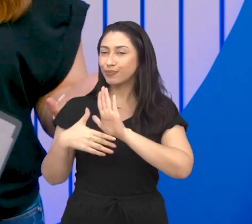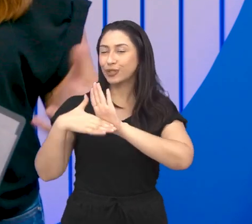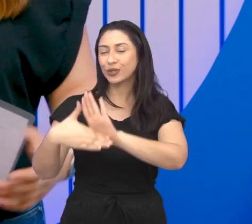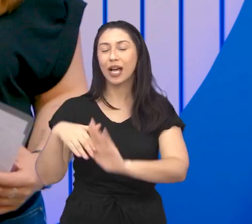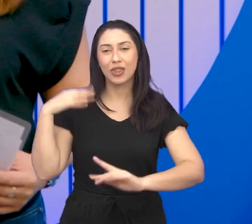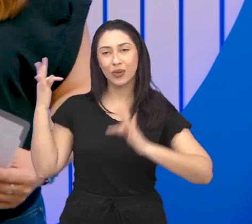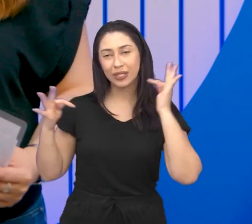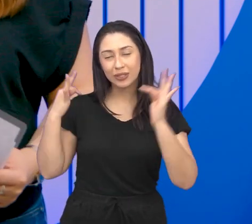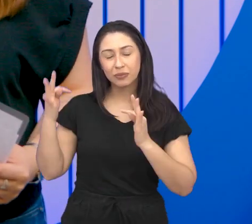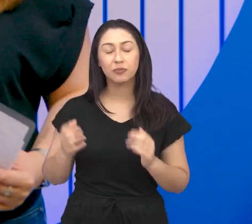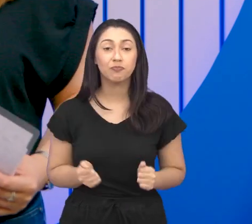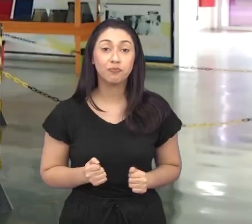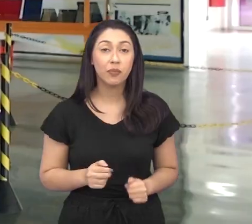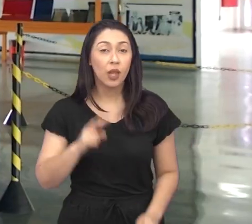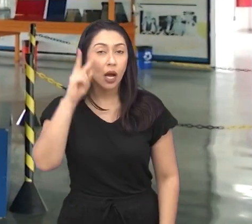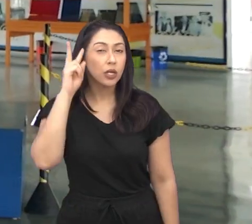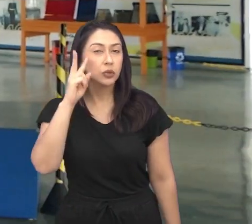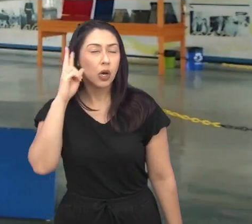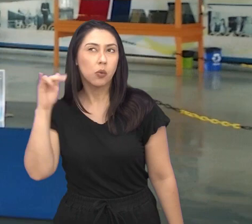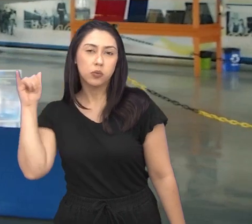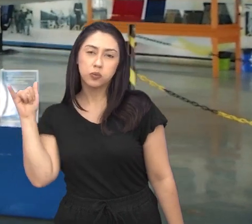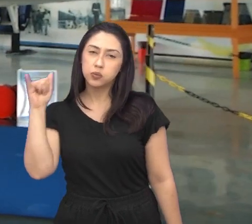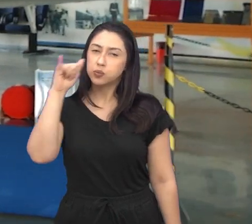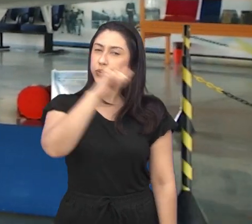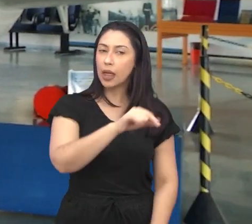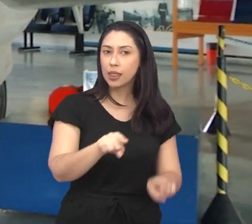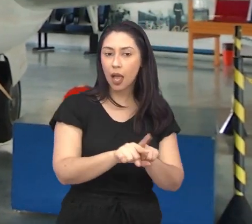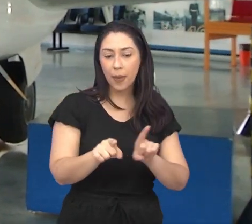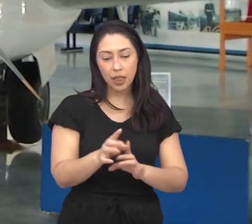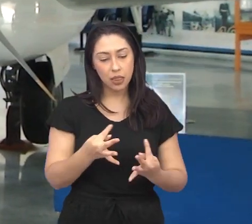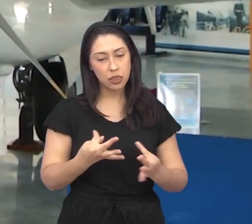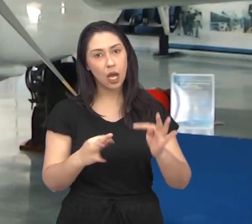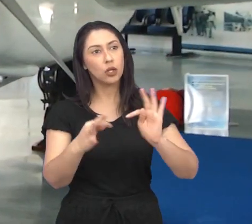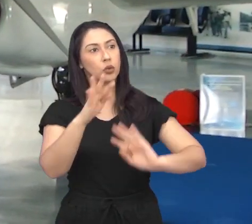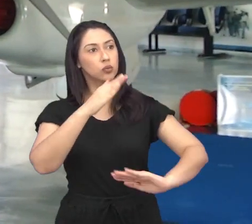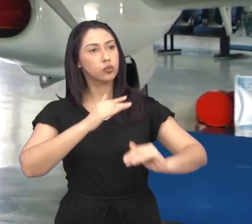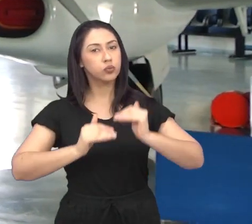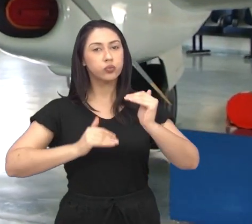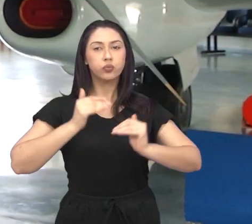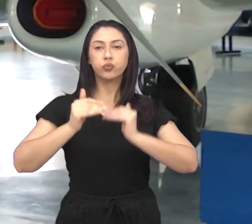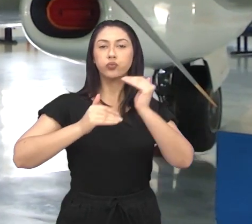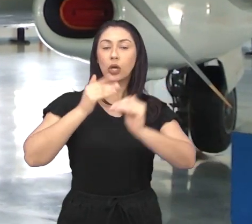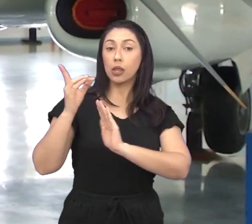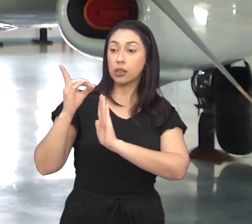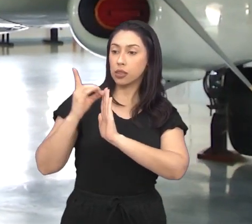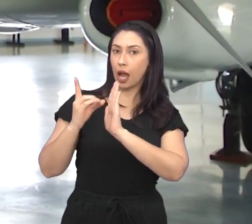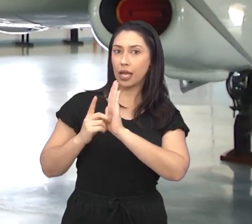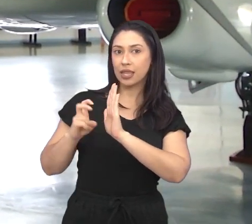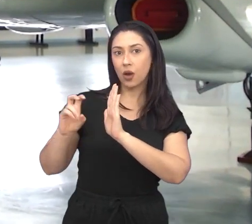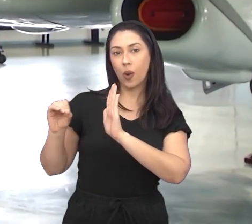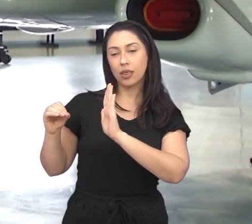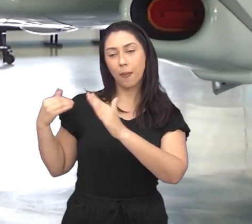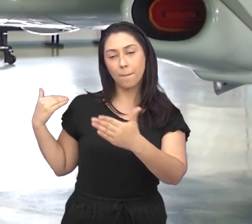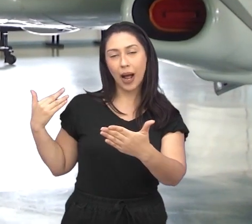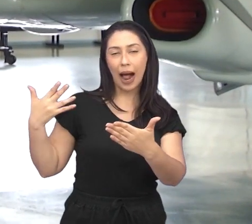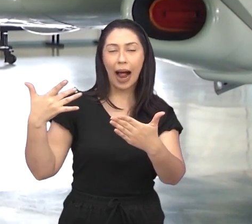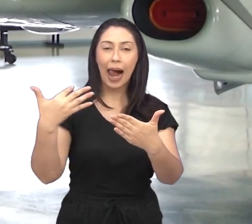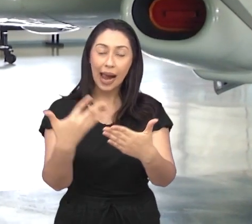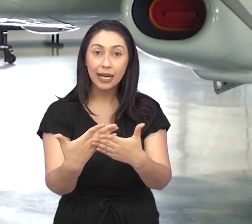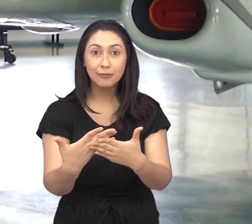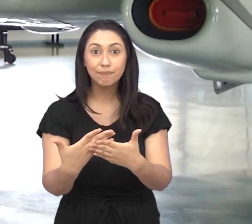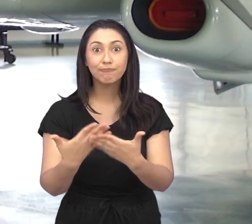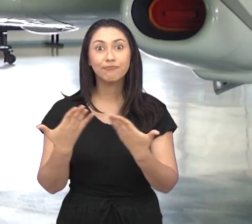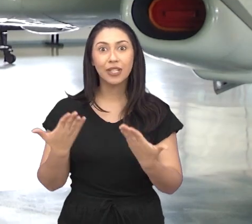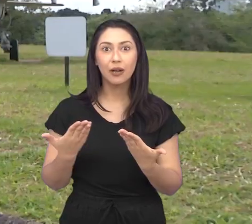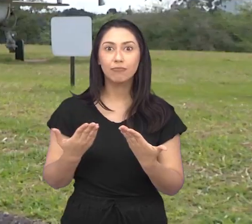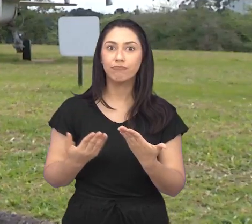desenvolvimento turístico. Confira! A história da aviação e do desenvolvimento tecnológico do país desde os anos 50 até